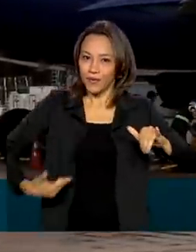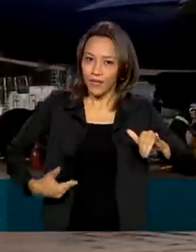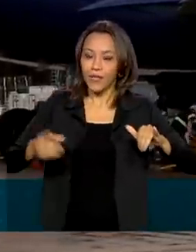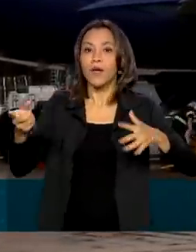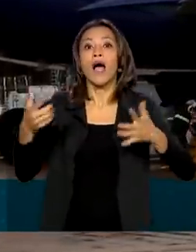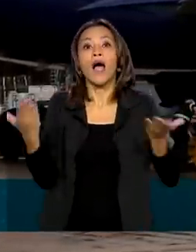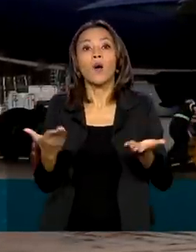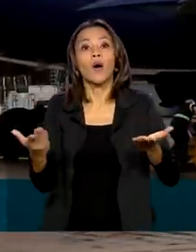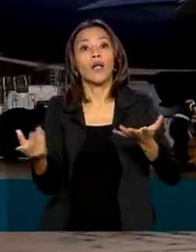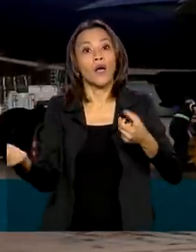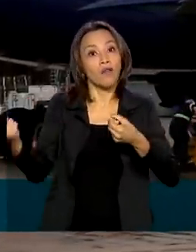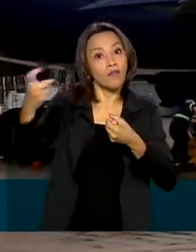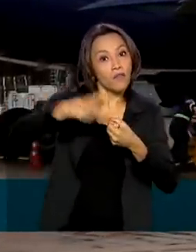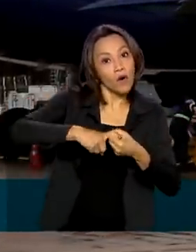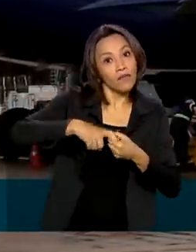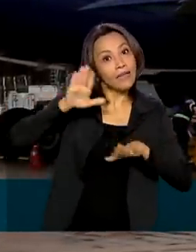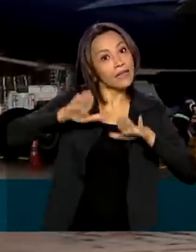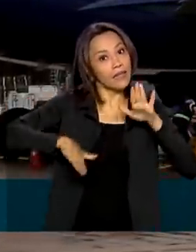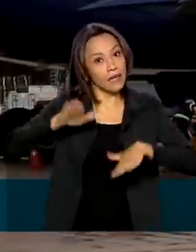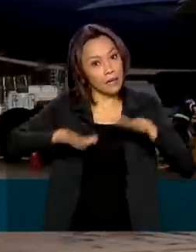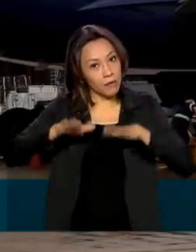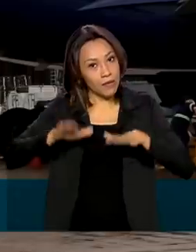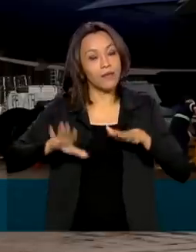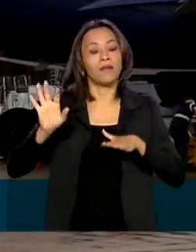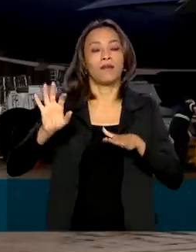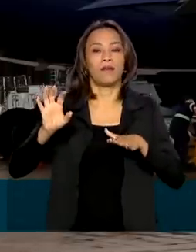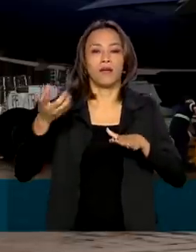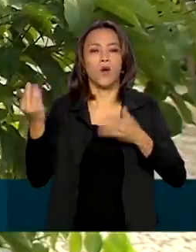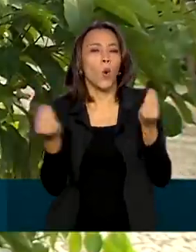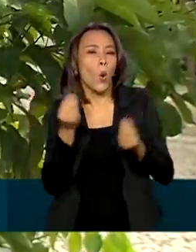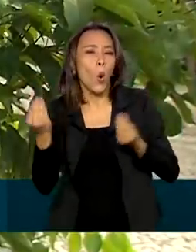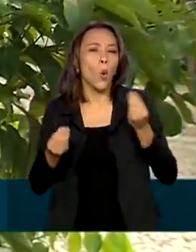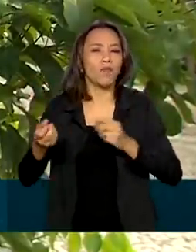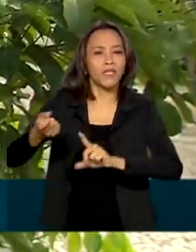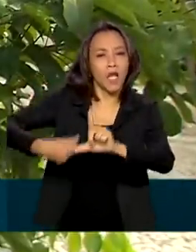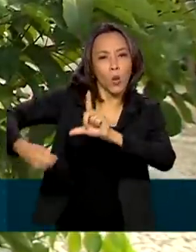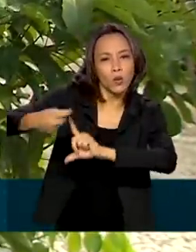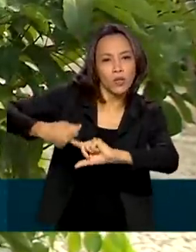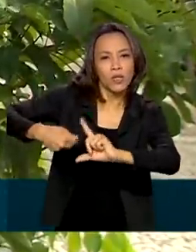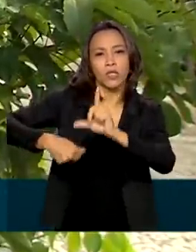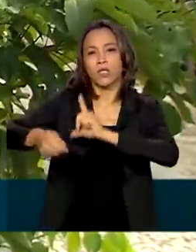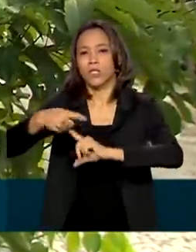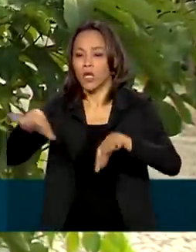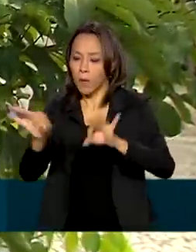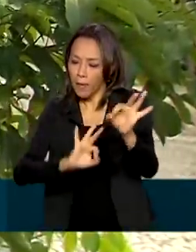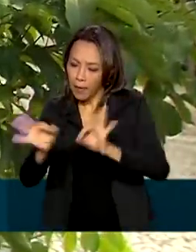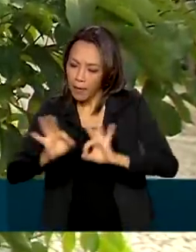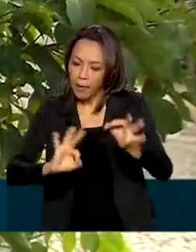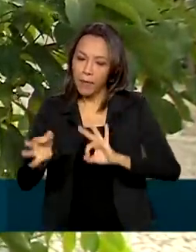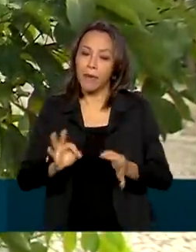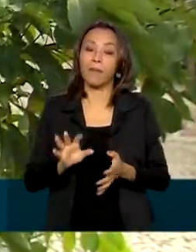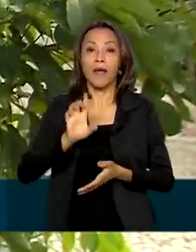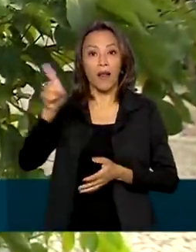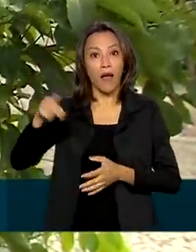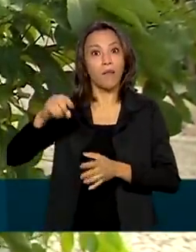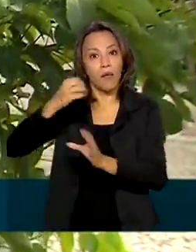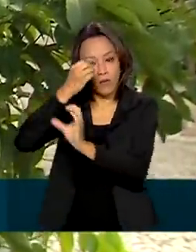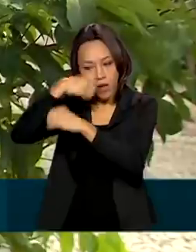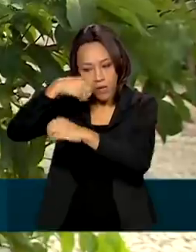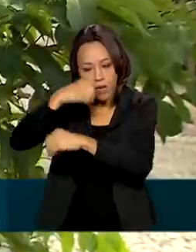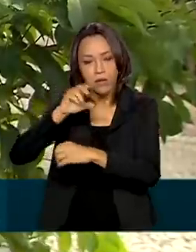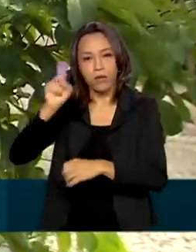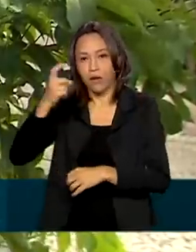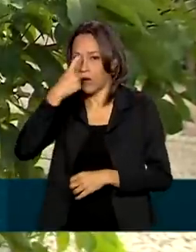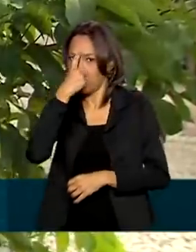agora depende do andamento dos trâmites da operação de logística. O imunizante é produzido pelo Laboratório Indiano, em